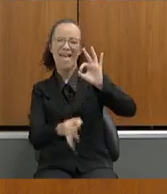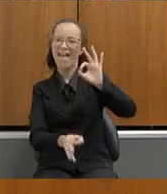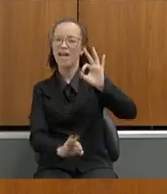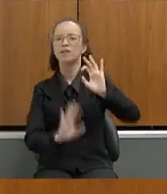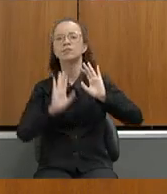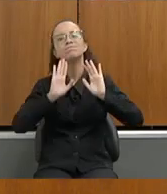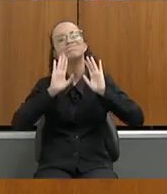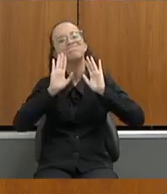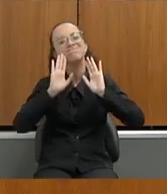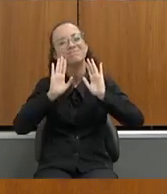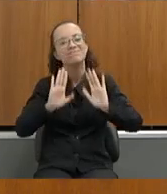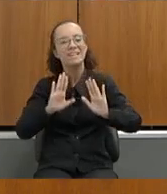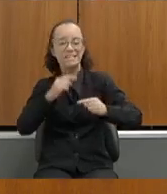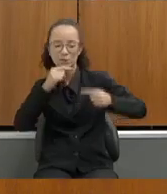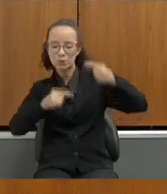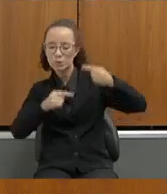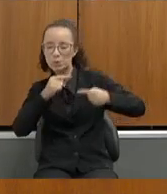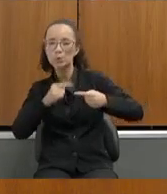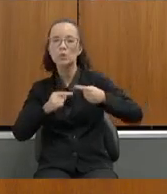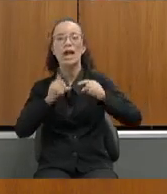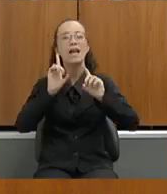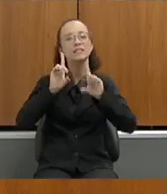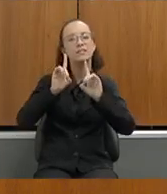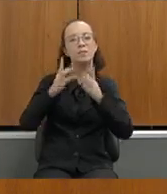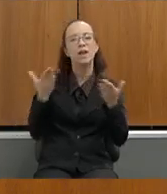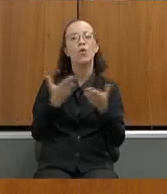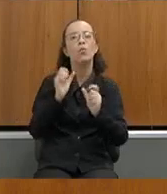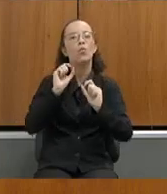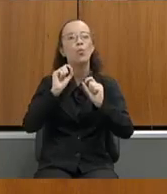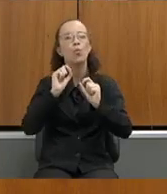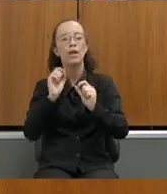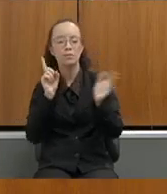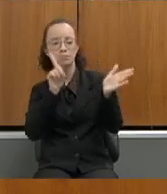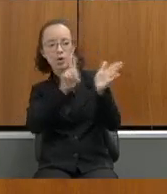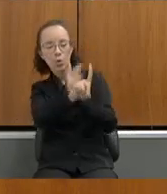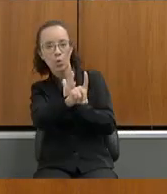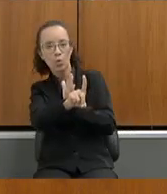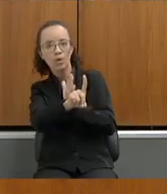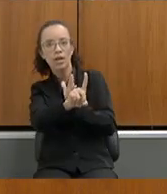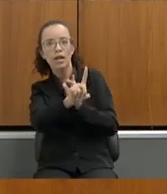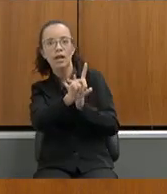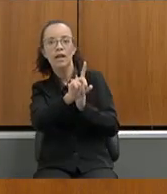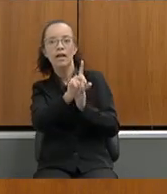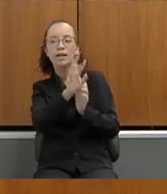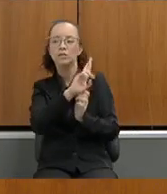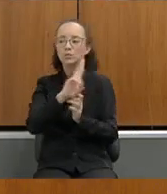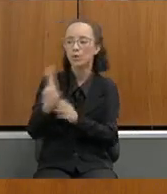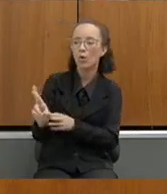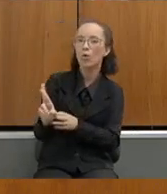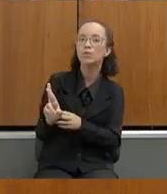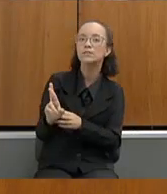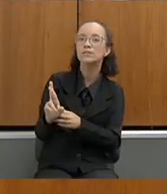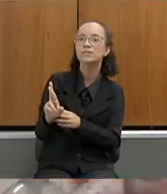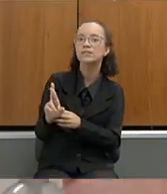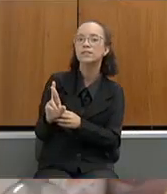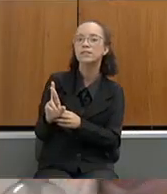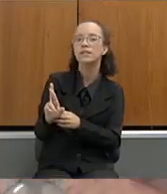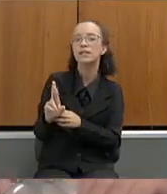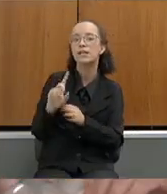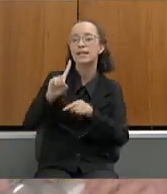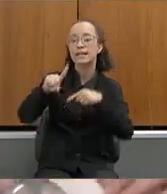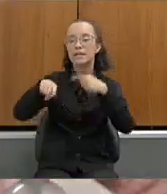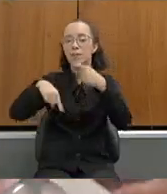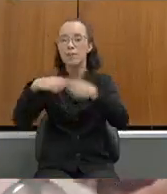nossa disposição em debater mas a dinâmica o deputado faz as perguntas suas considerações secretário responde e a